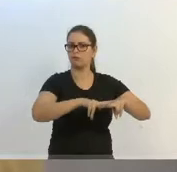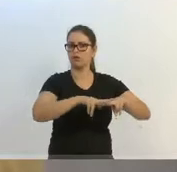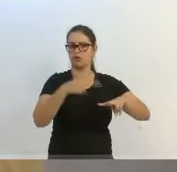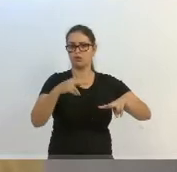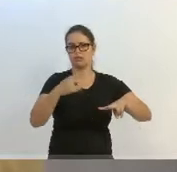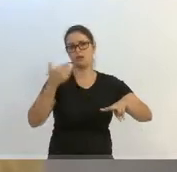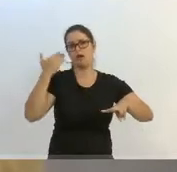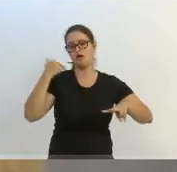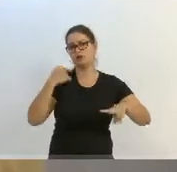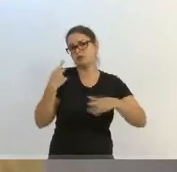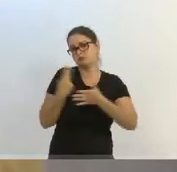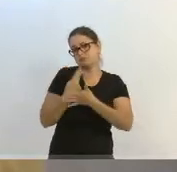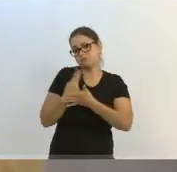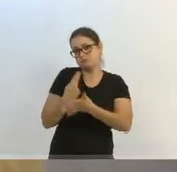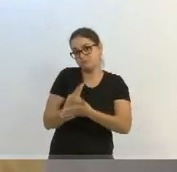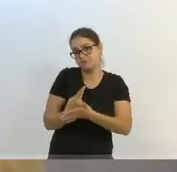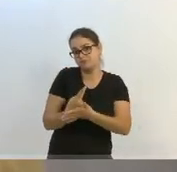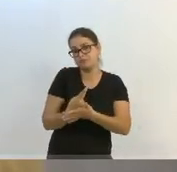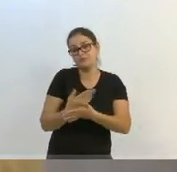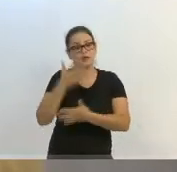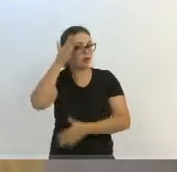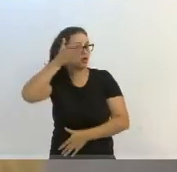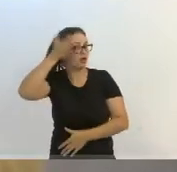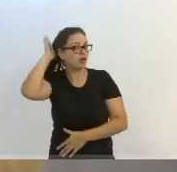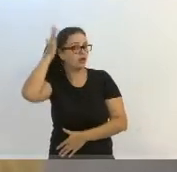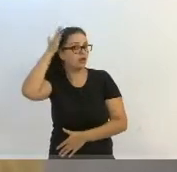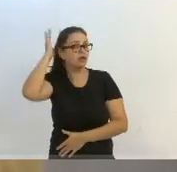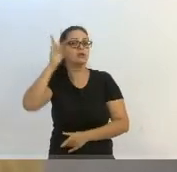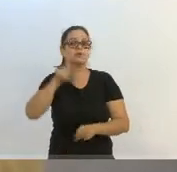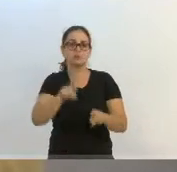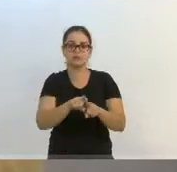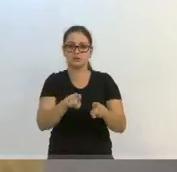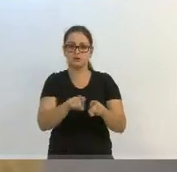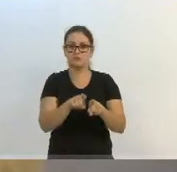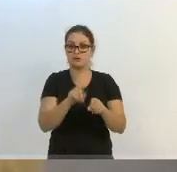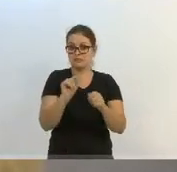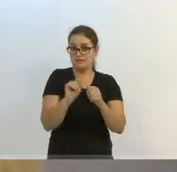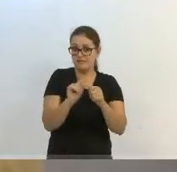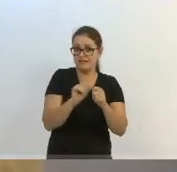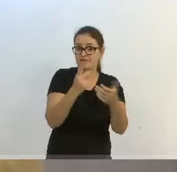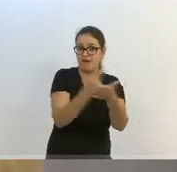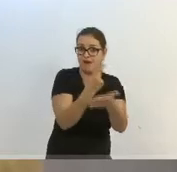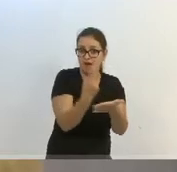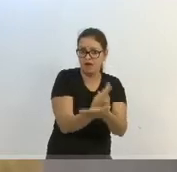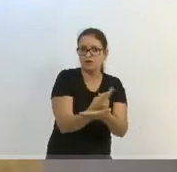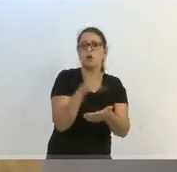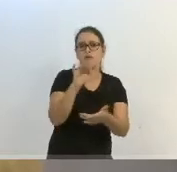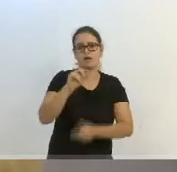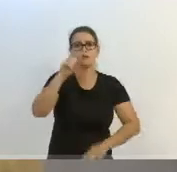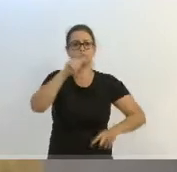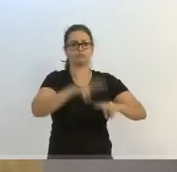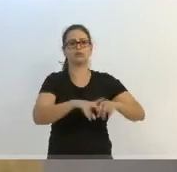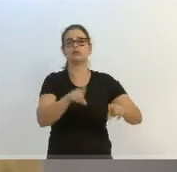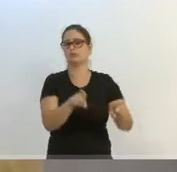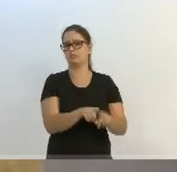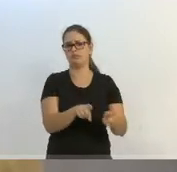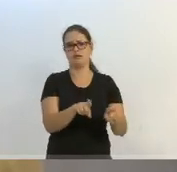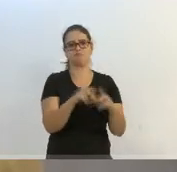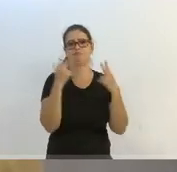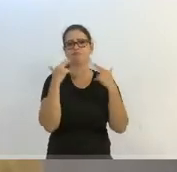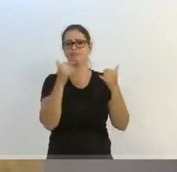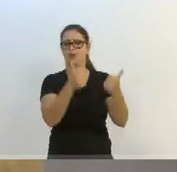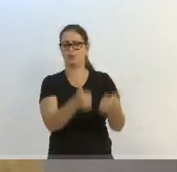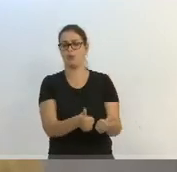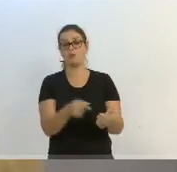seus atos, o presidente Michel Temer, se cometeu ilicitudes, também tem que pagar. E